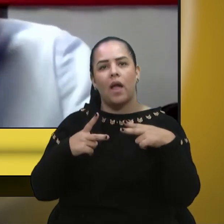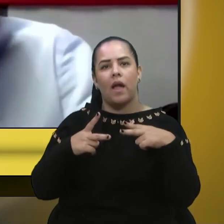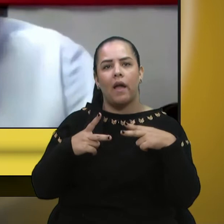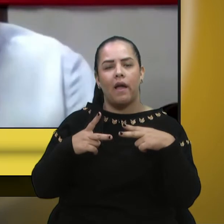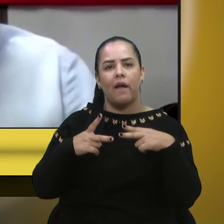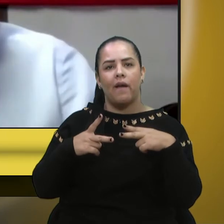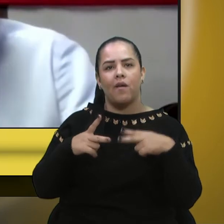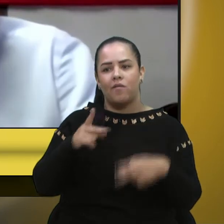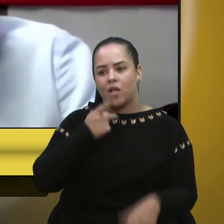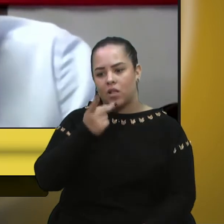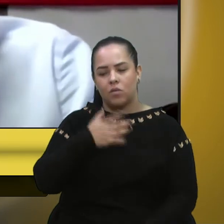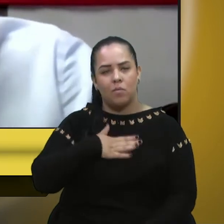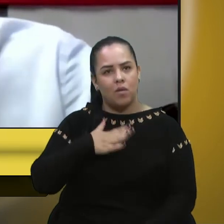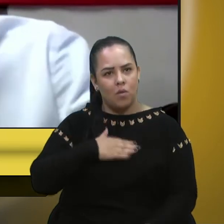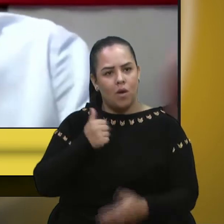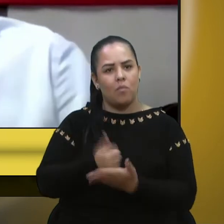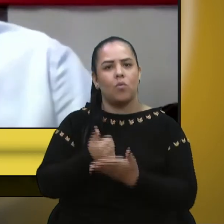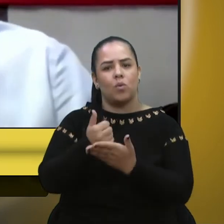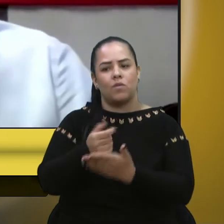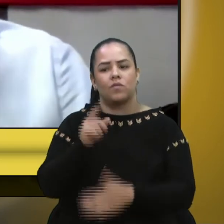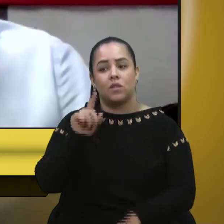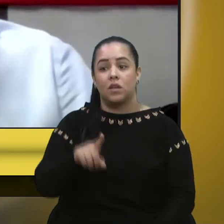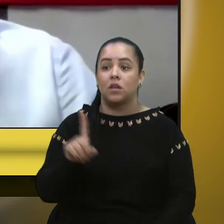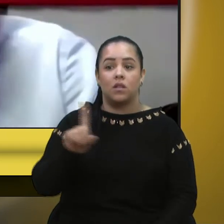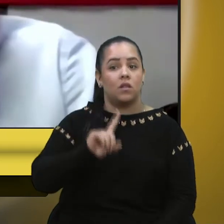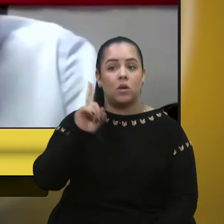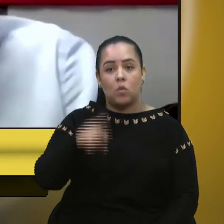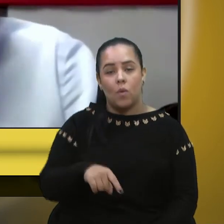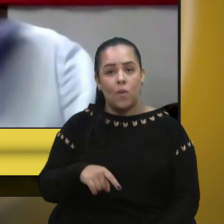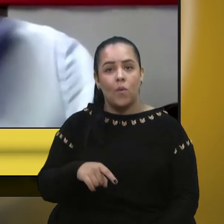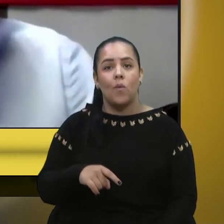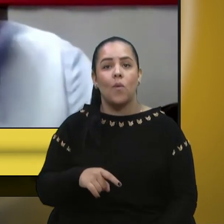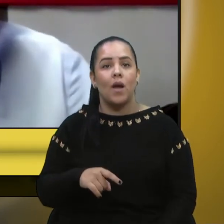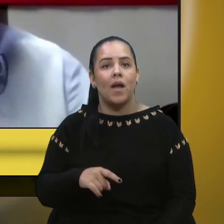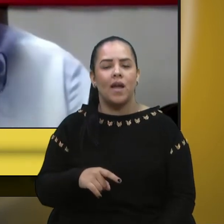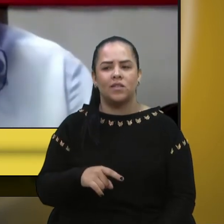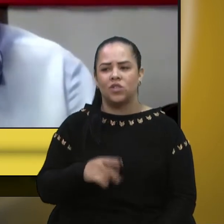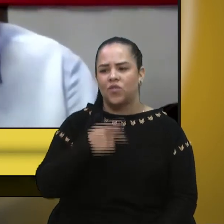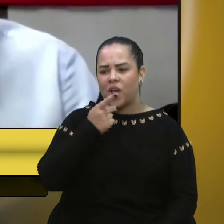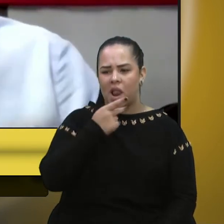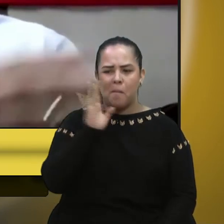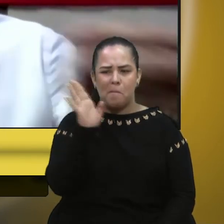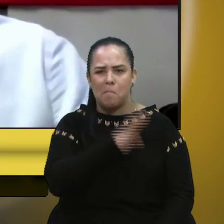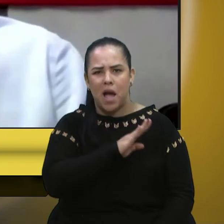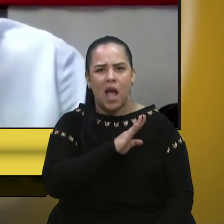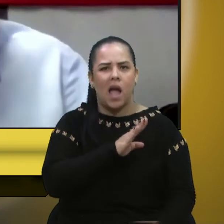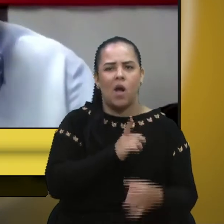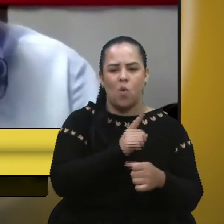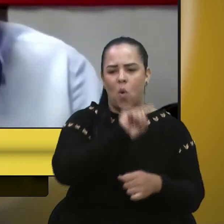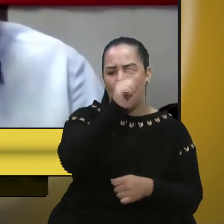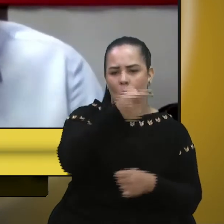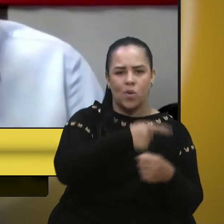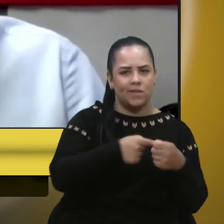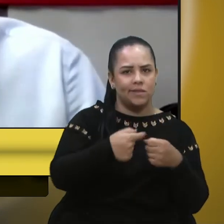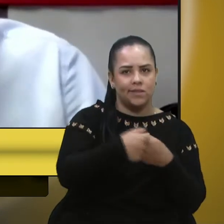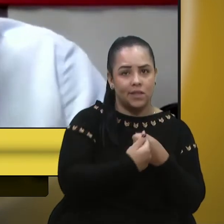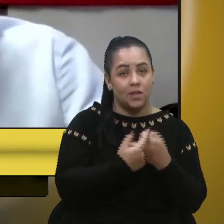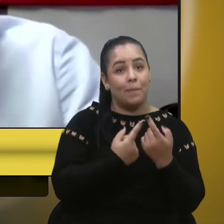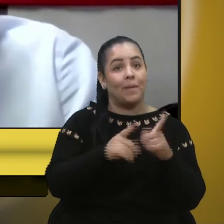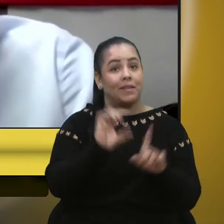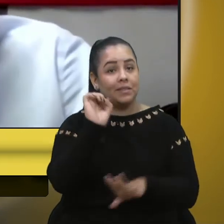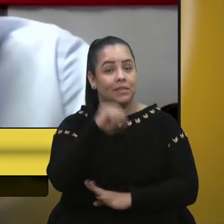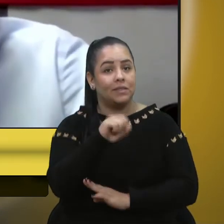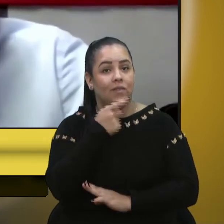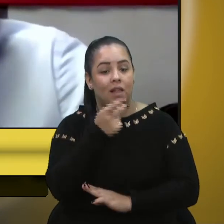dando meu apoio à sua fala que não foi na questão de prejudicar nenhum município ou outro, mas sim para